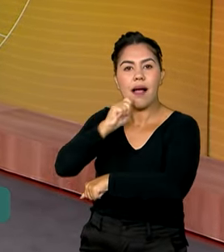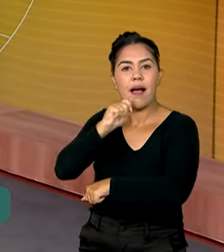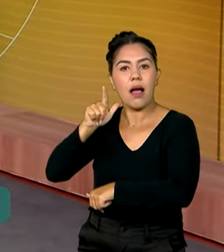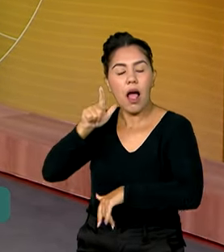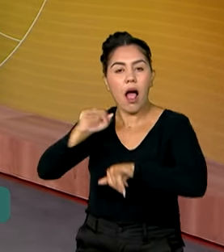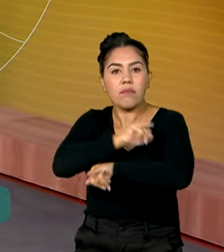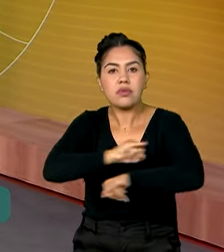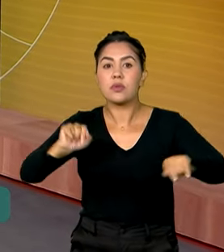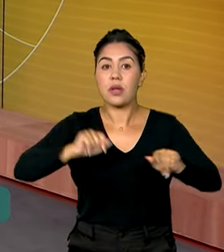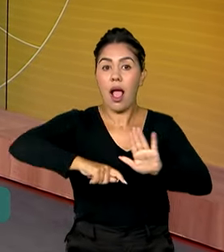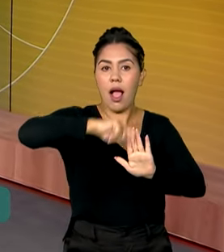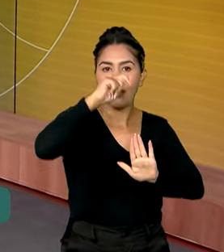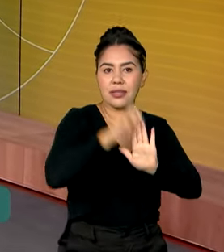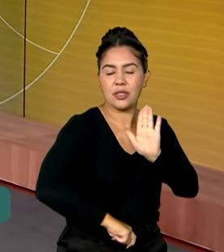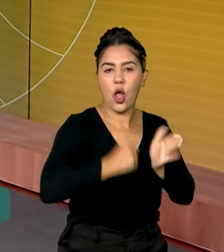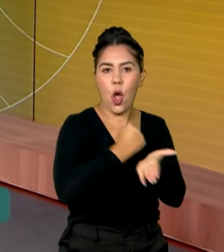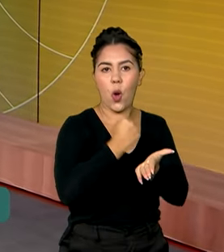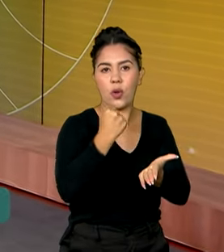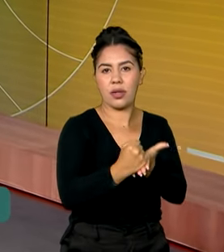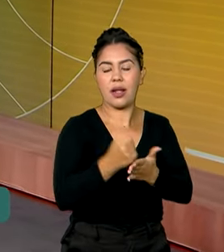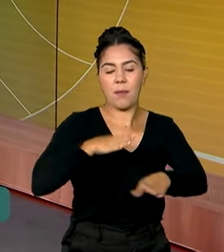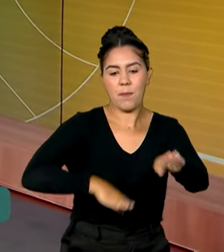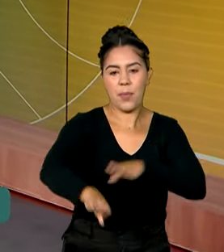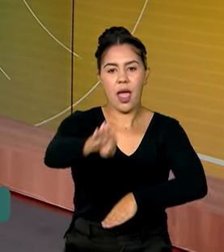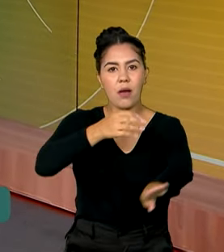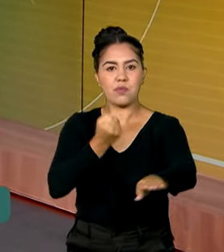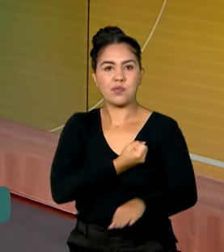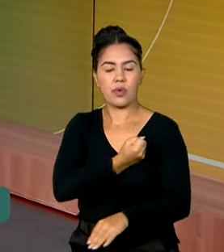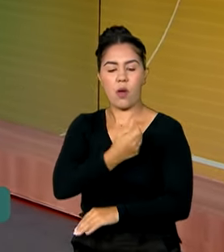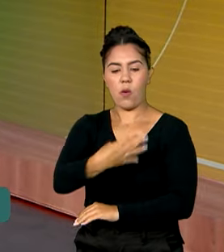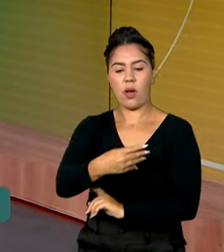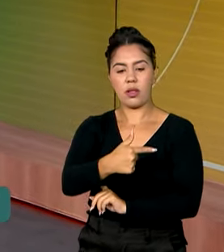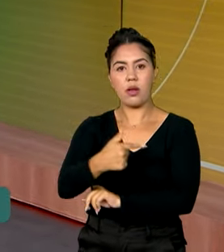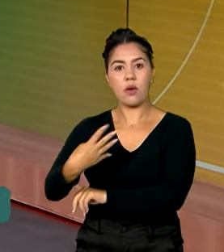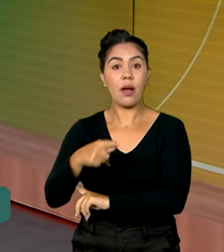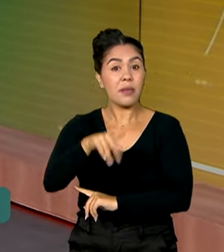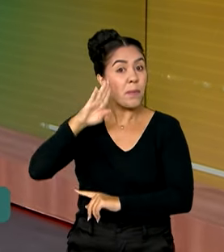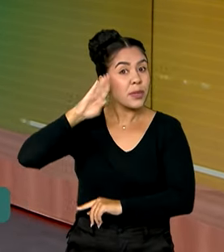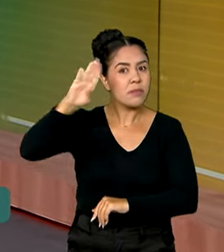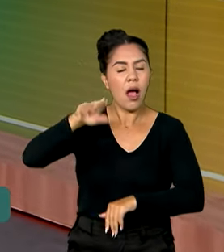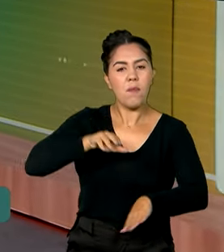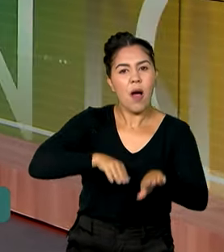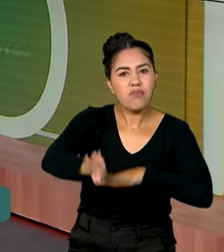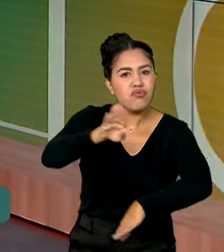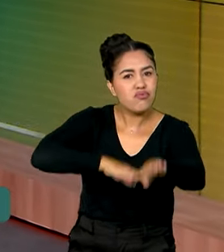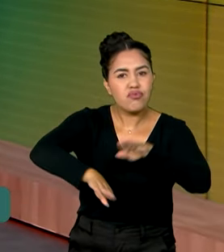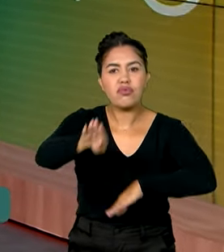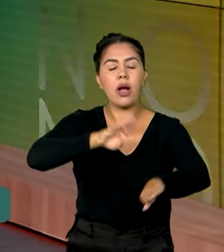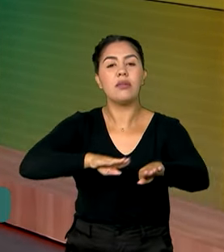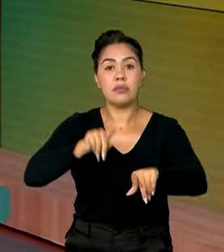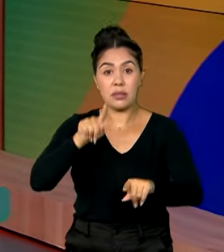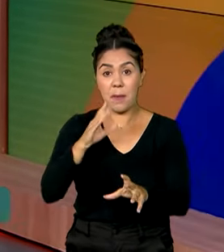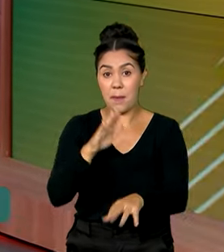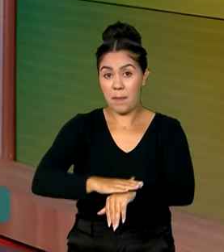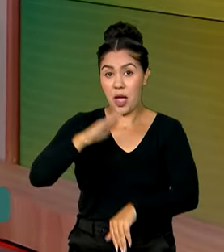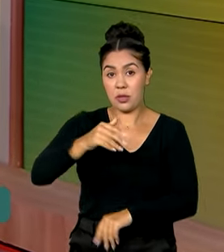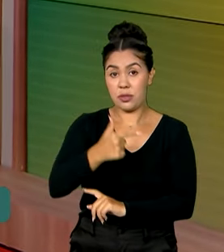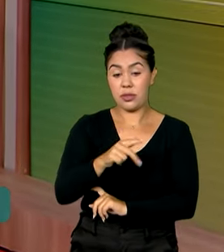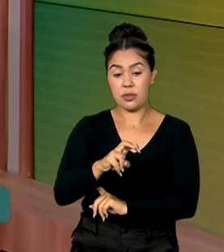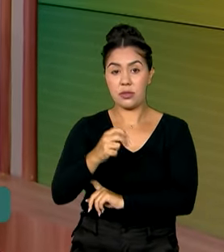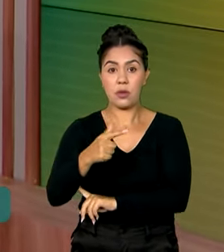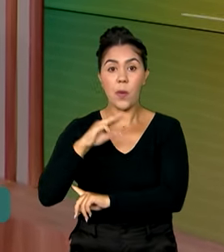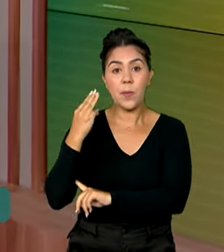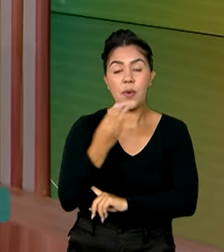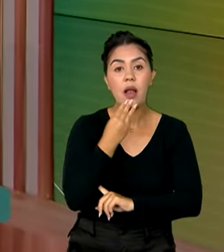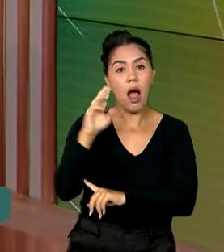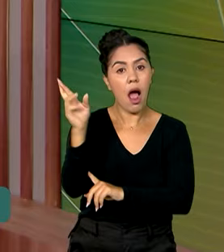da BR-424, uma das principais vias de transporte comercial do Estado. Com mais de R$ 252